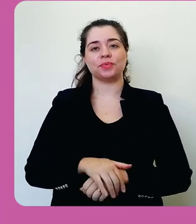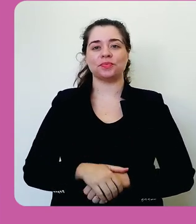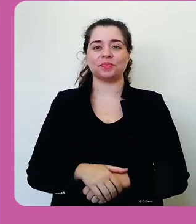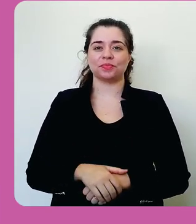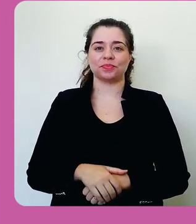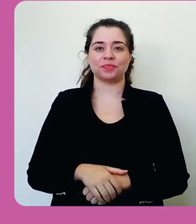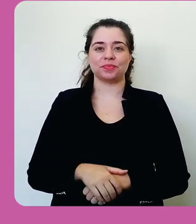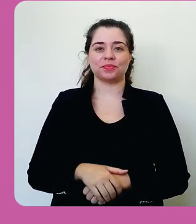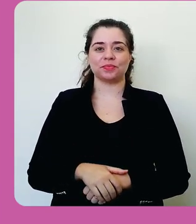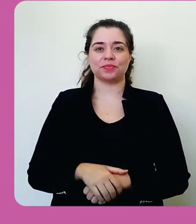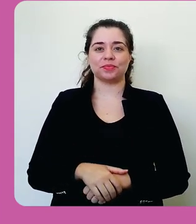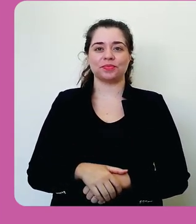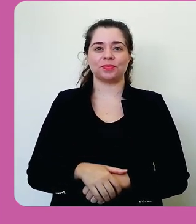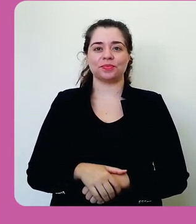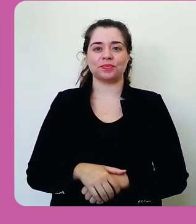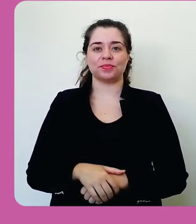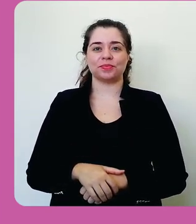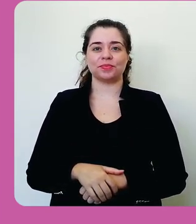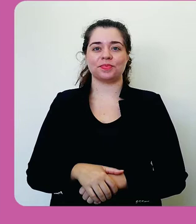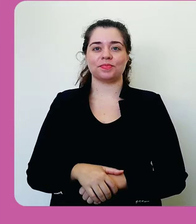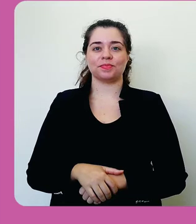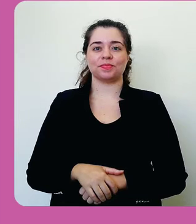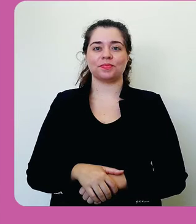Pronto, já está adicionado.